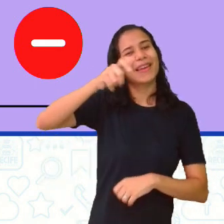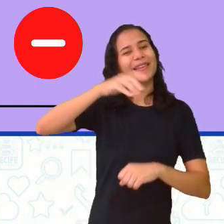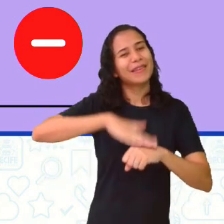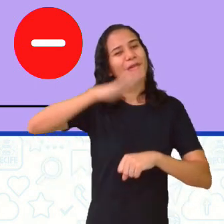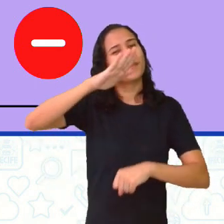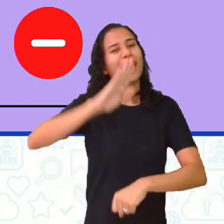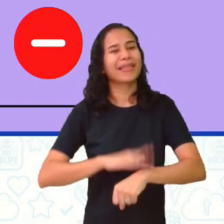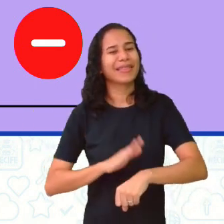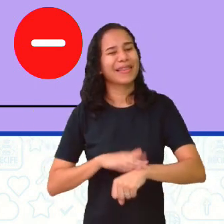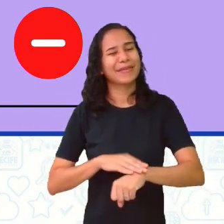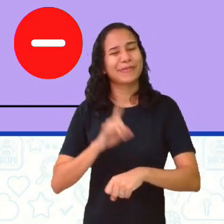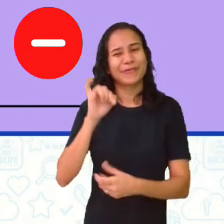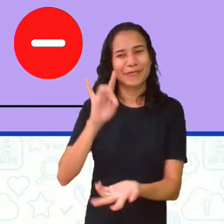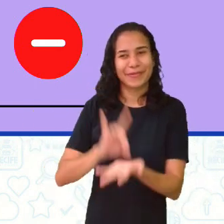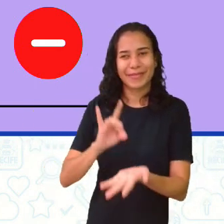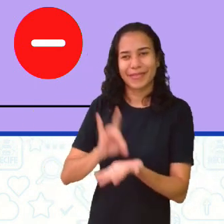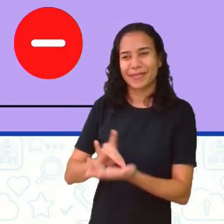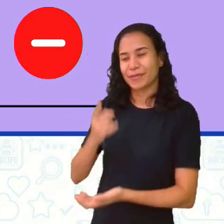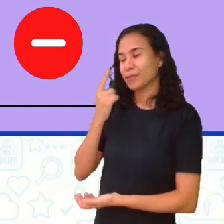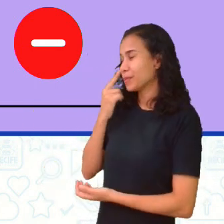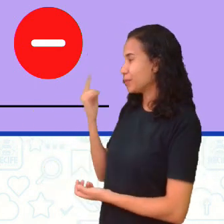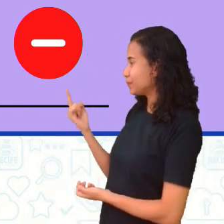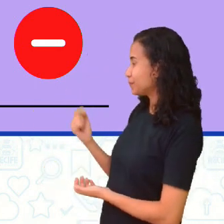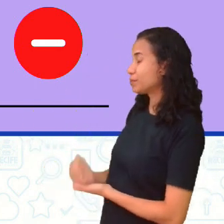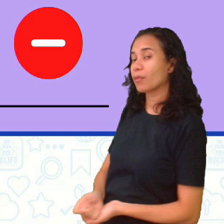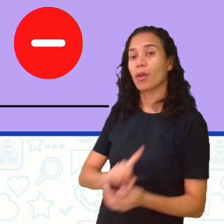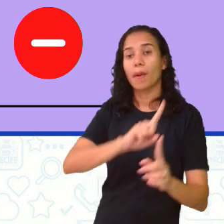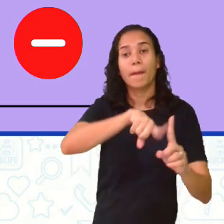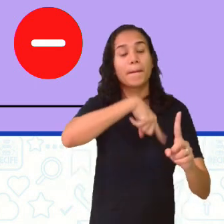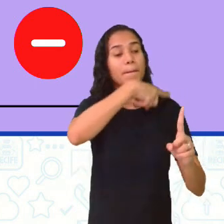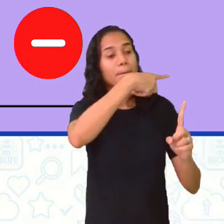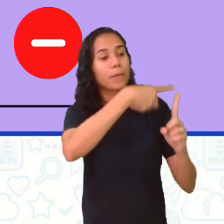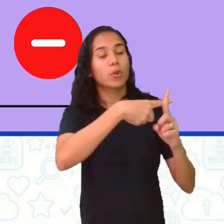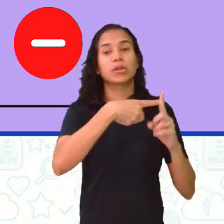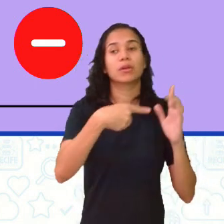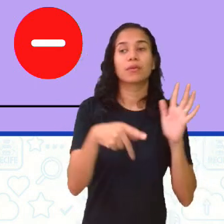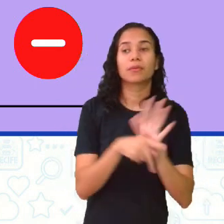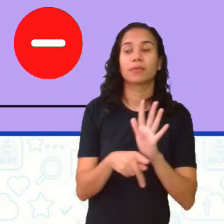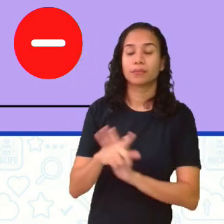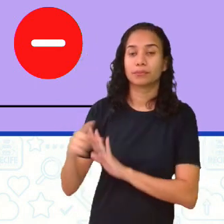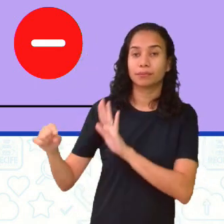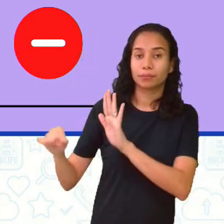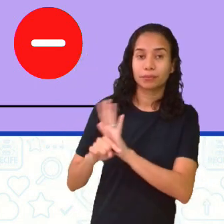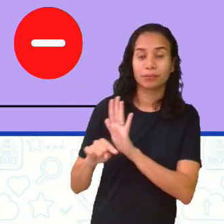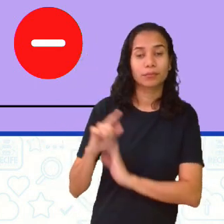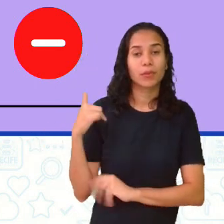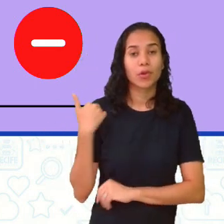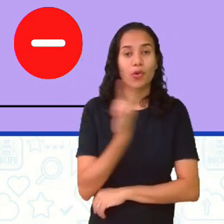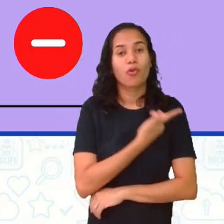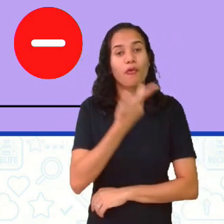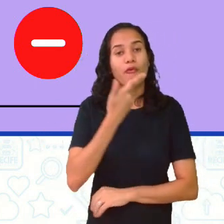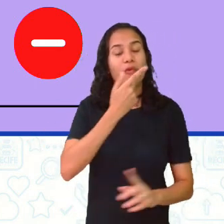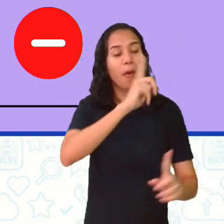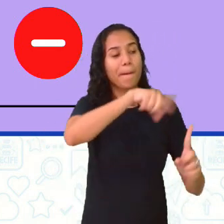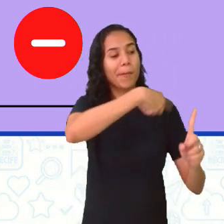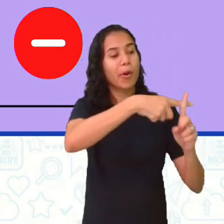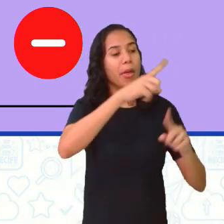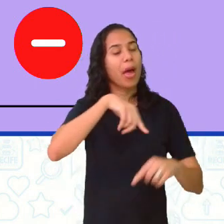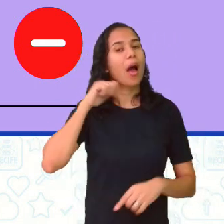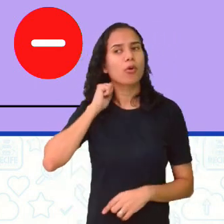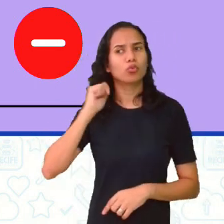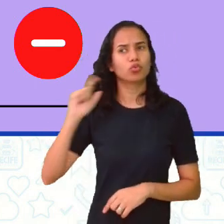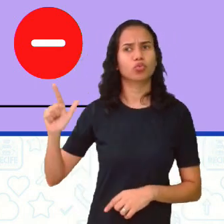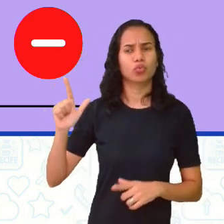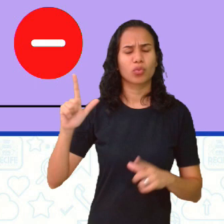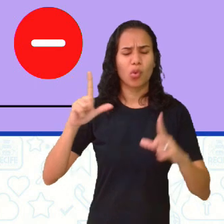leva mais tempo, né? Olha aí, os positivos aqui, a gente está representando de azul. Qual é